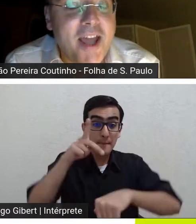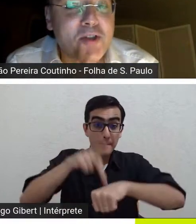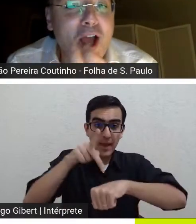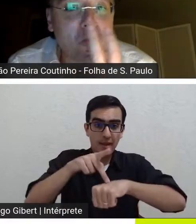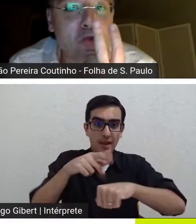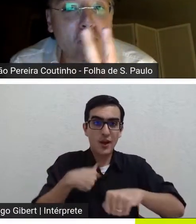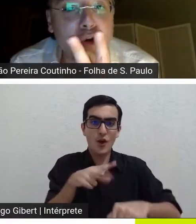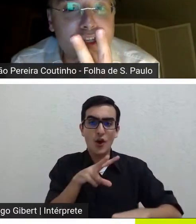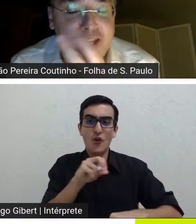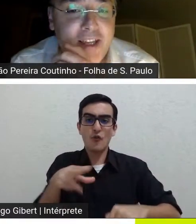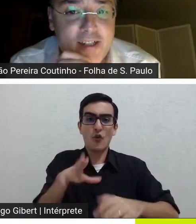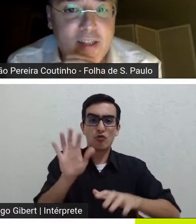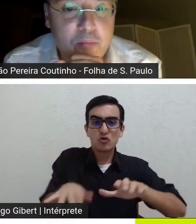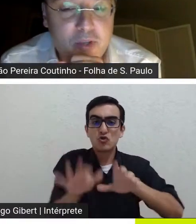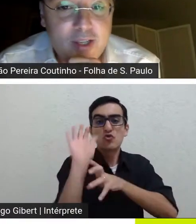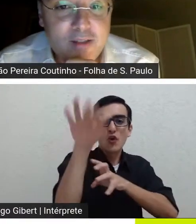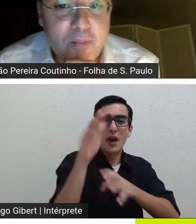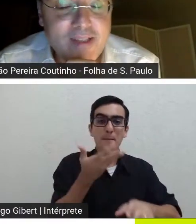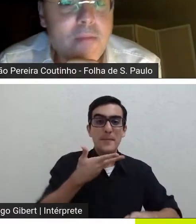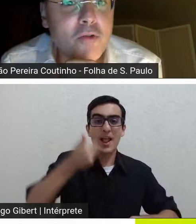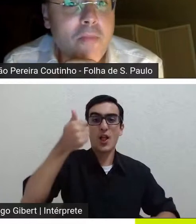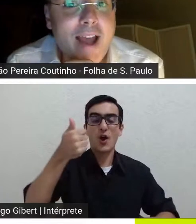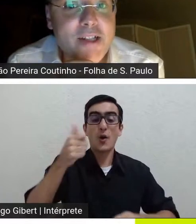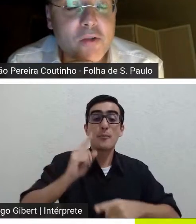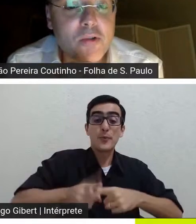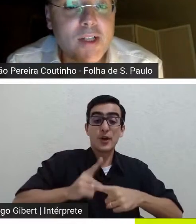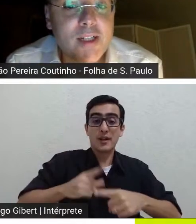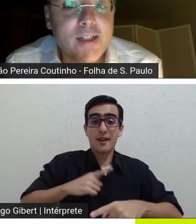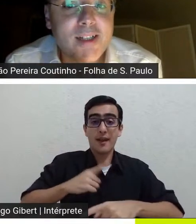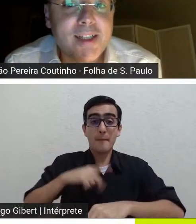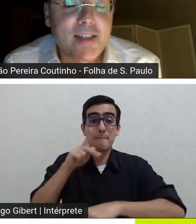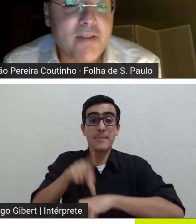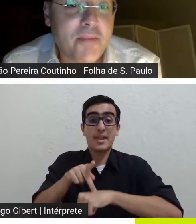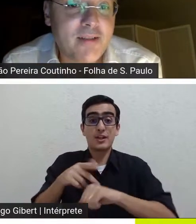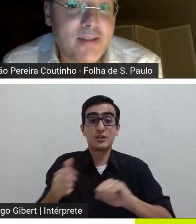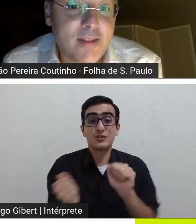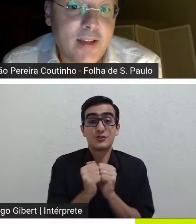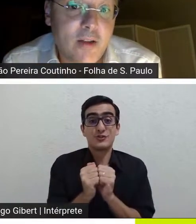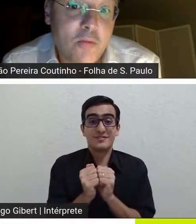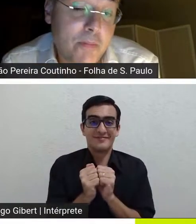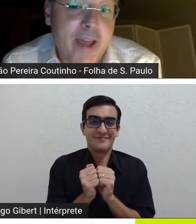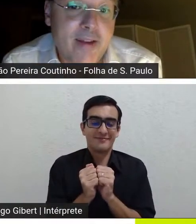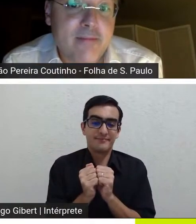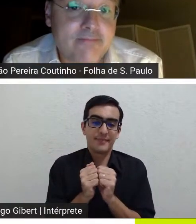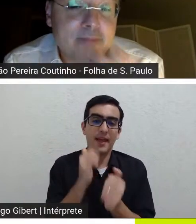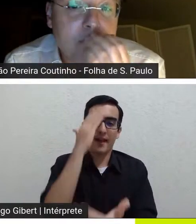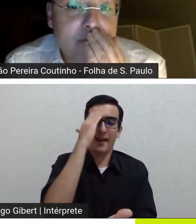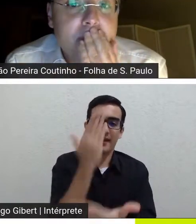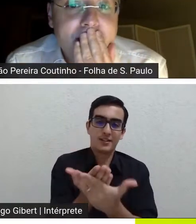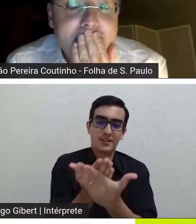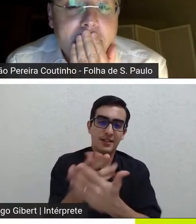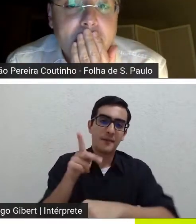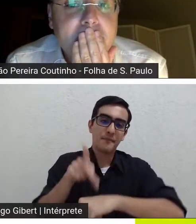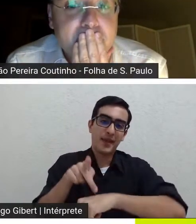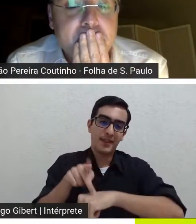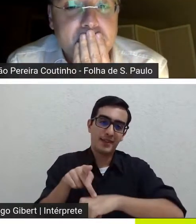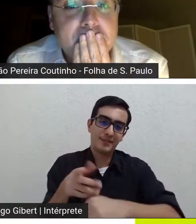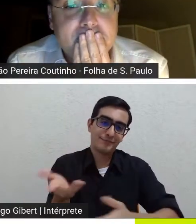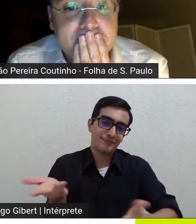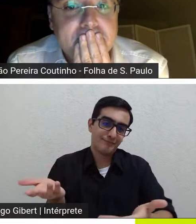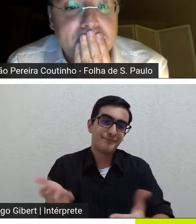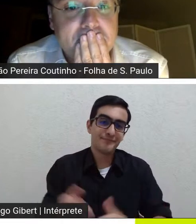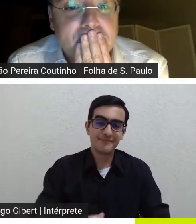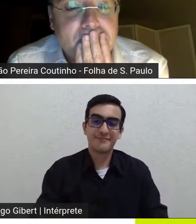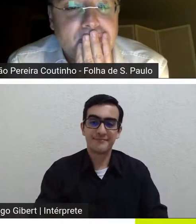ou seja os dois têm este tipo de pensamento mágico relativamente a uma pedra basicamente